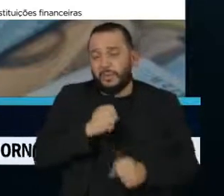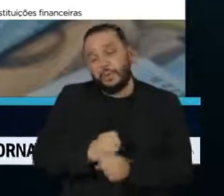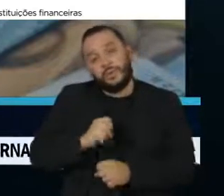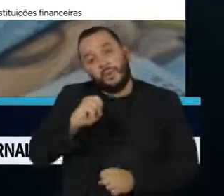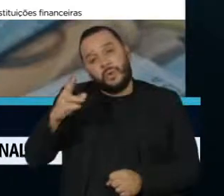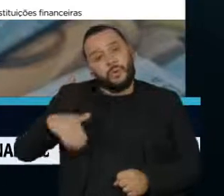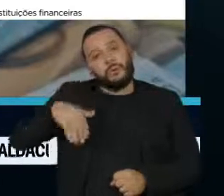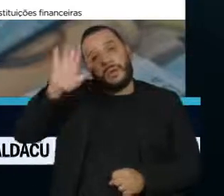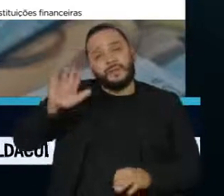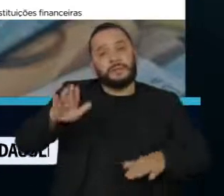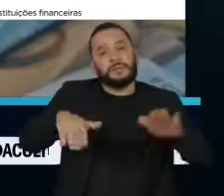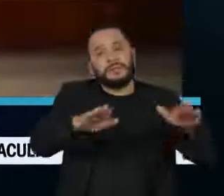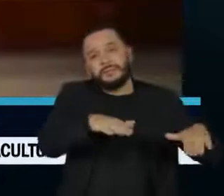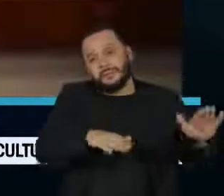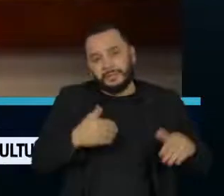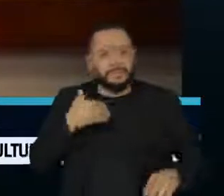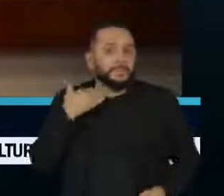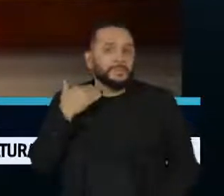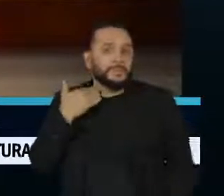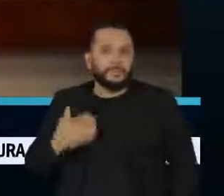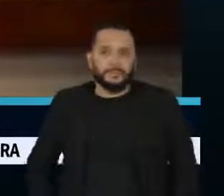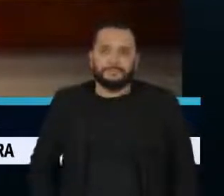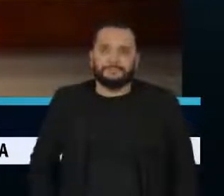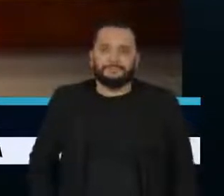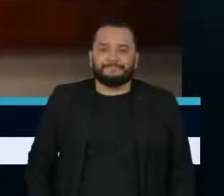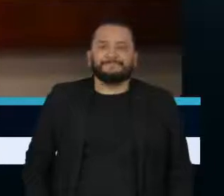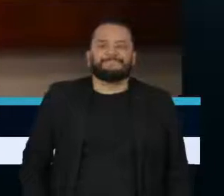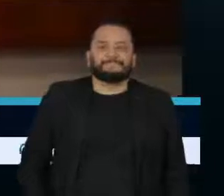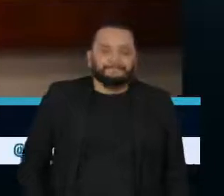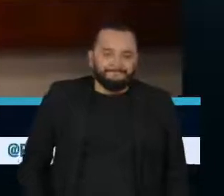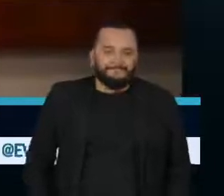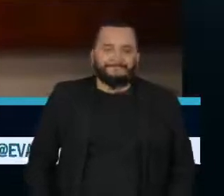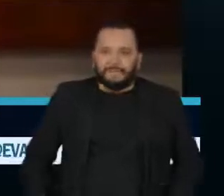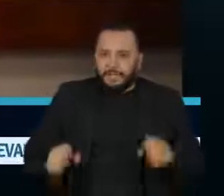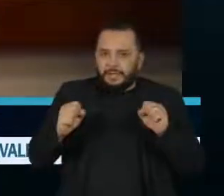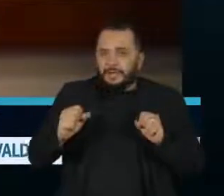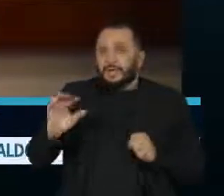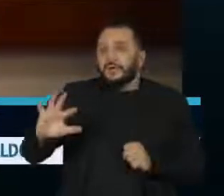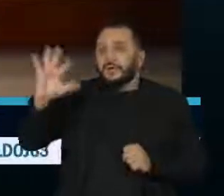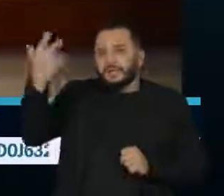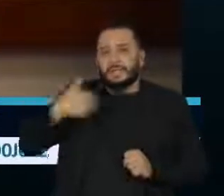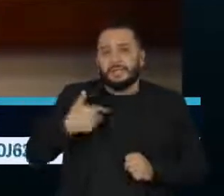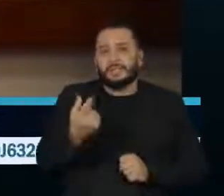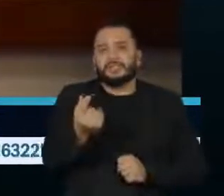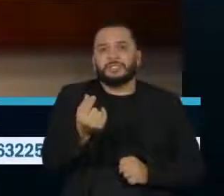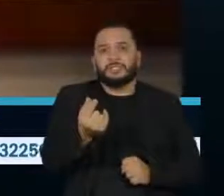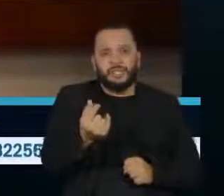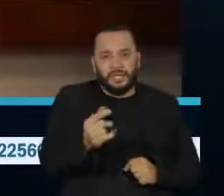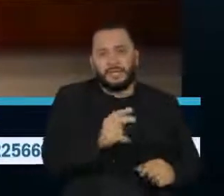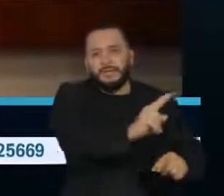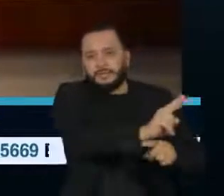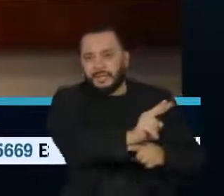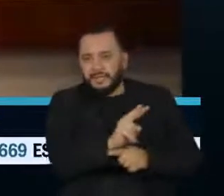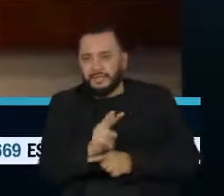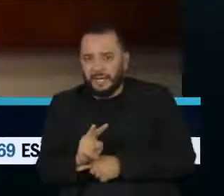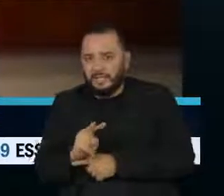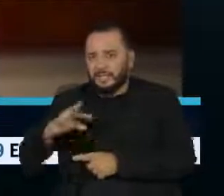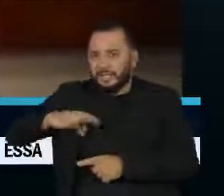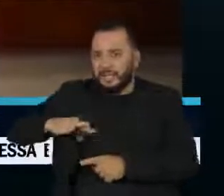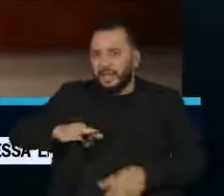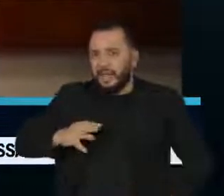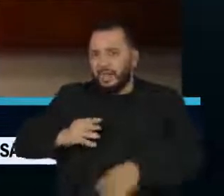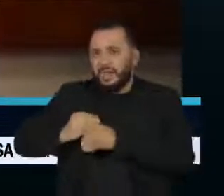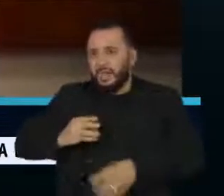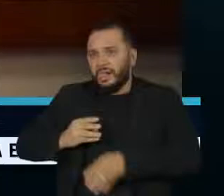dependendo da instituição financeira. A probabilidade muito grande é que esse crédito seja tomado como complemento de renda de maneira permanente.